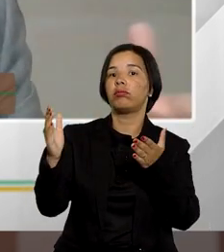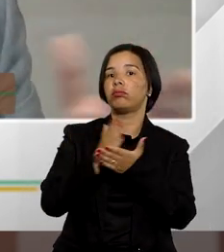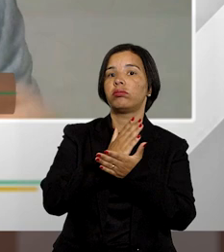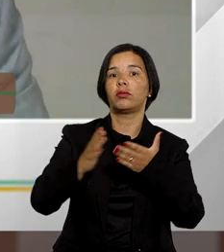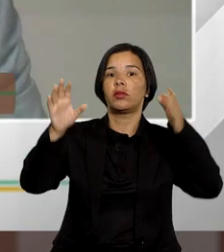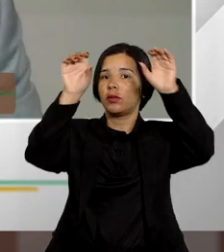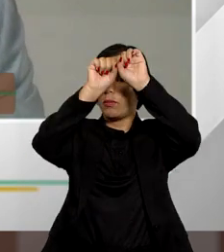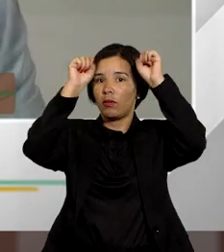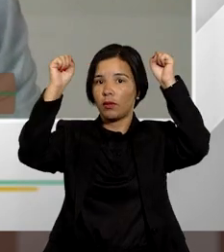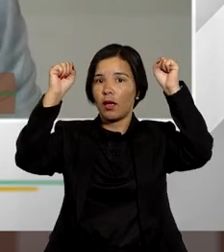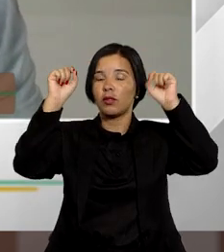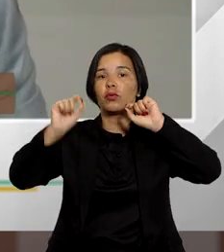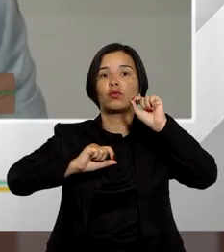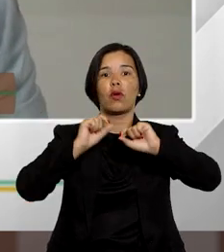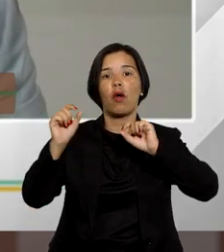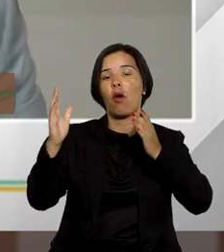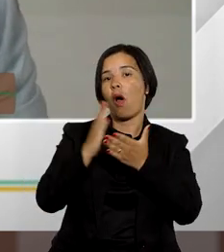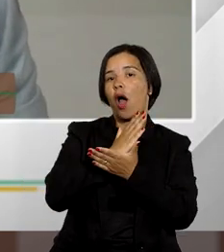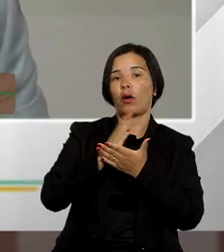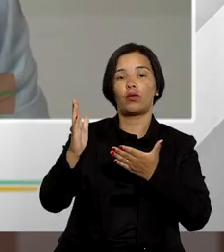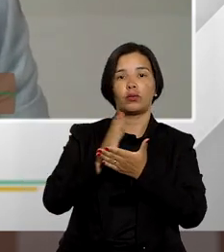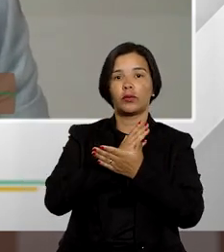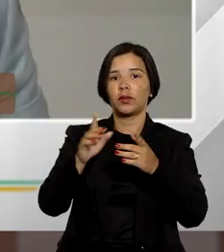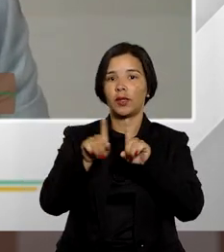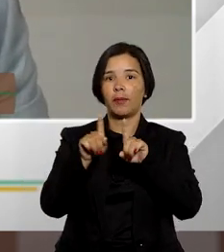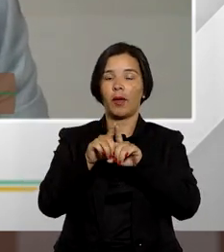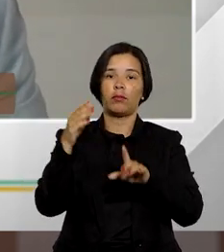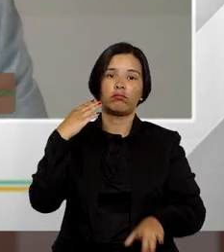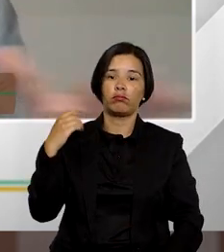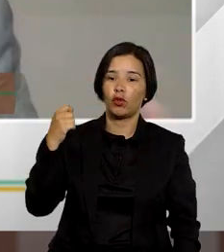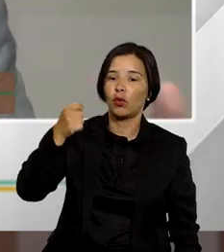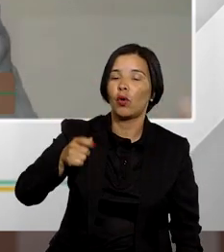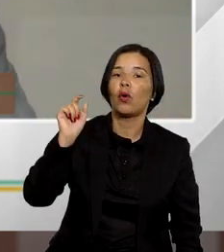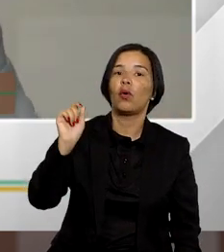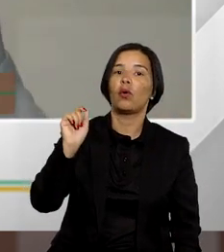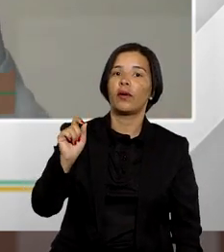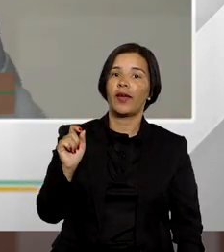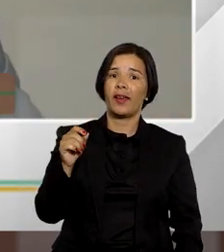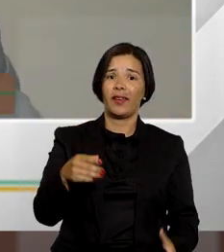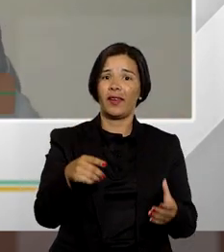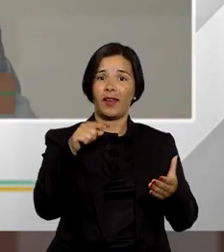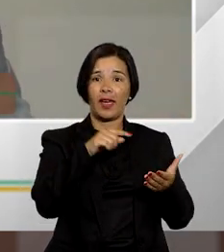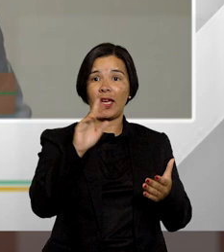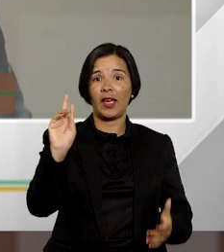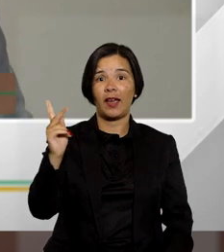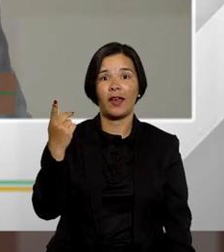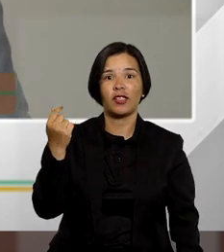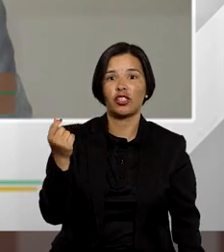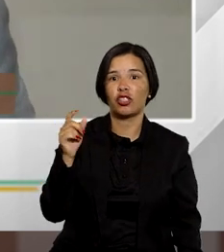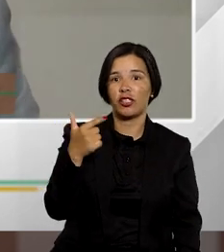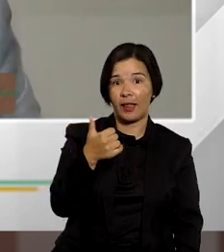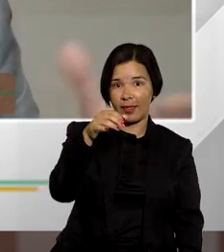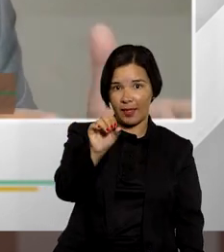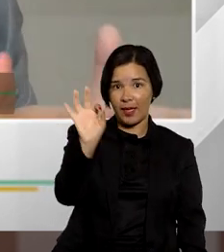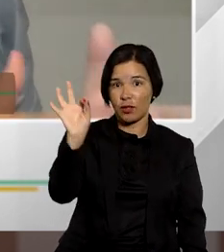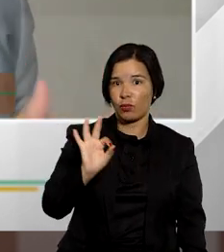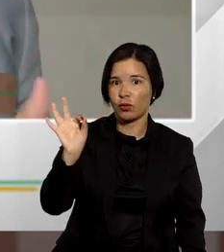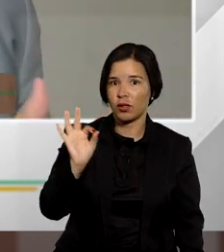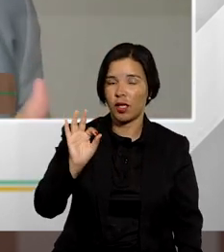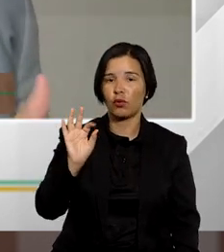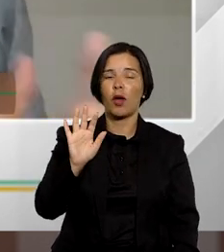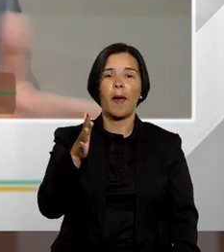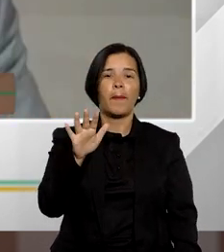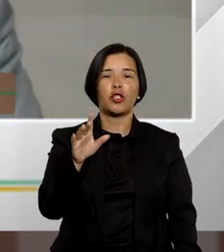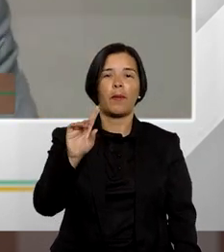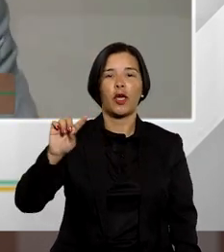alguns tribunais pátrios como alguns magistrados que essa aplicação do mínimo de 10% ou seja aplicação